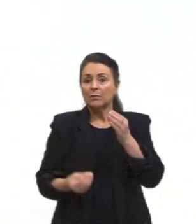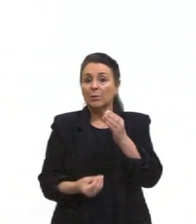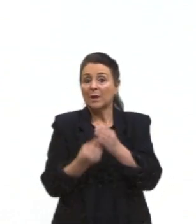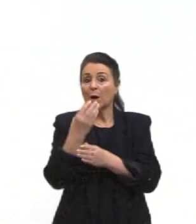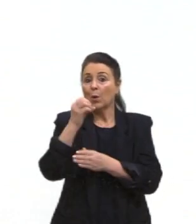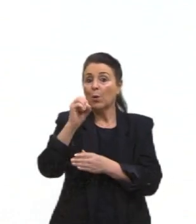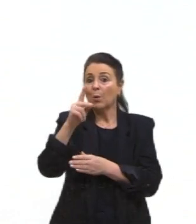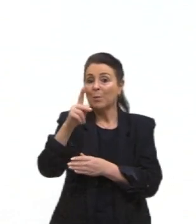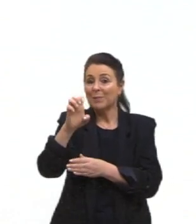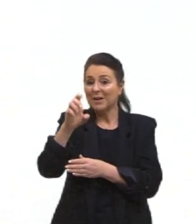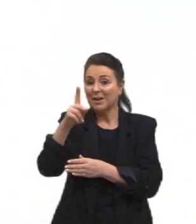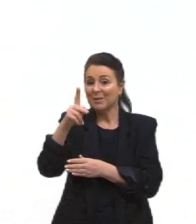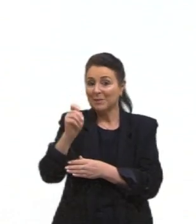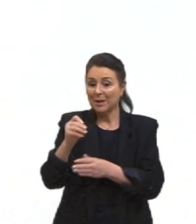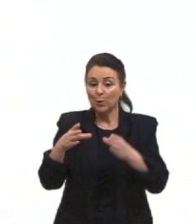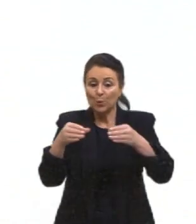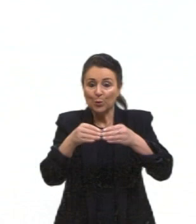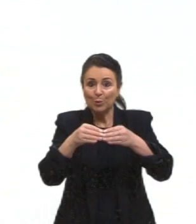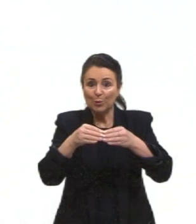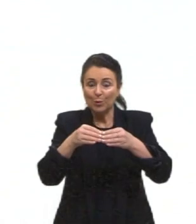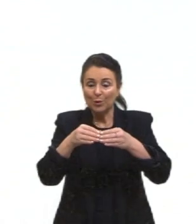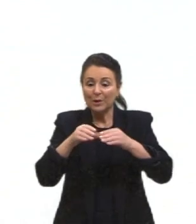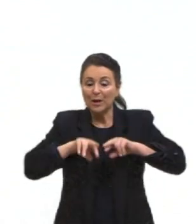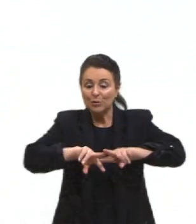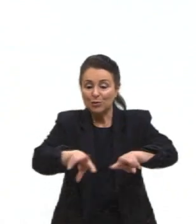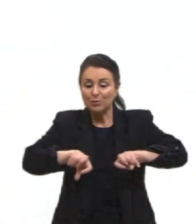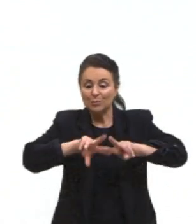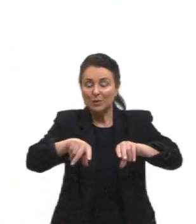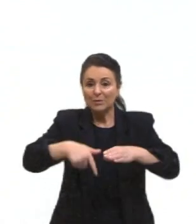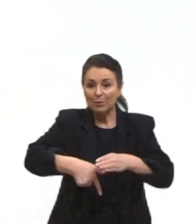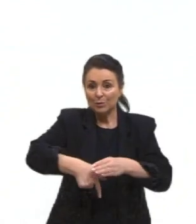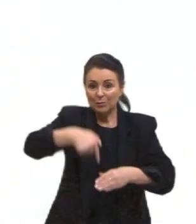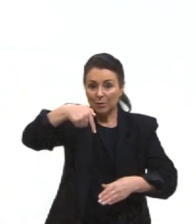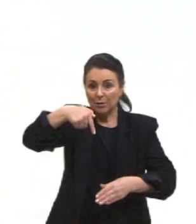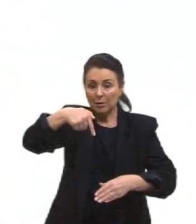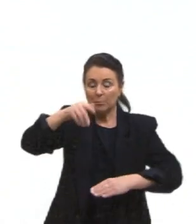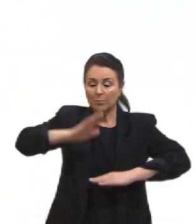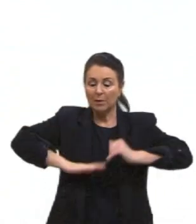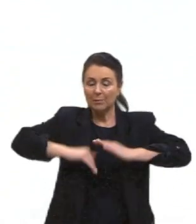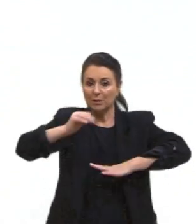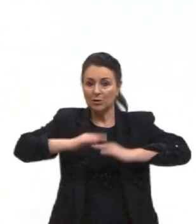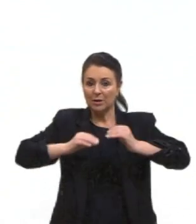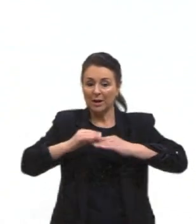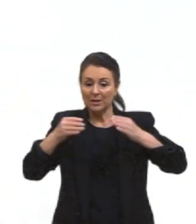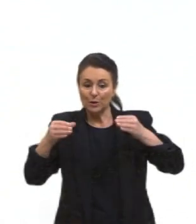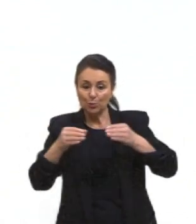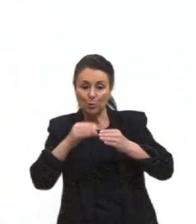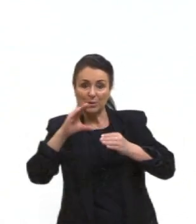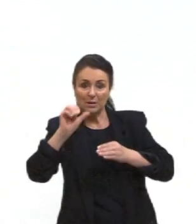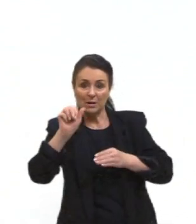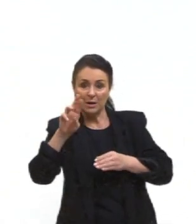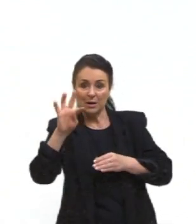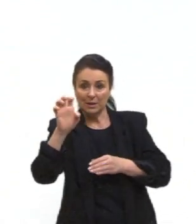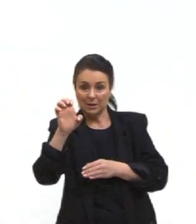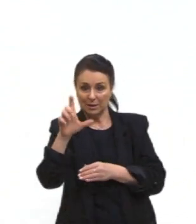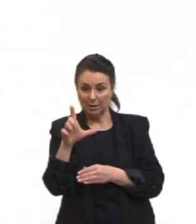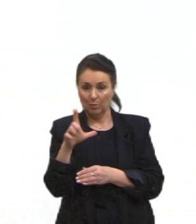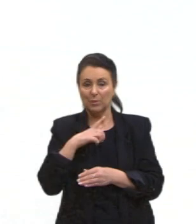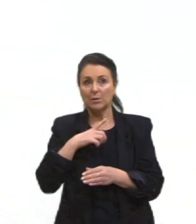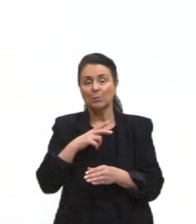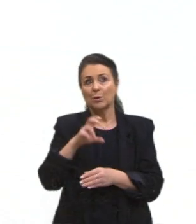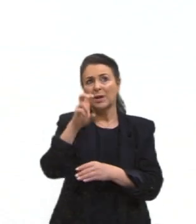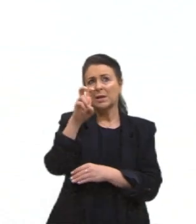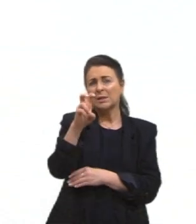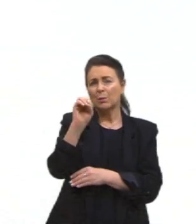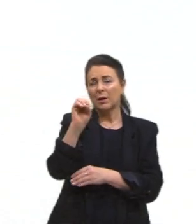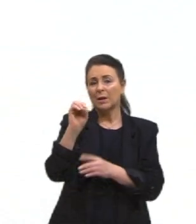OPEP justamente pra regular o preço, né, pra praticar esse cartel, ó, tá, sei lá, 50 dólares o petróleo